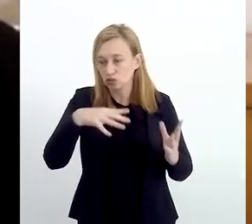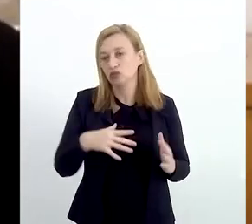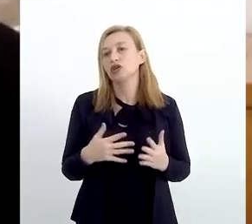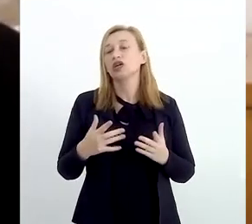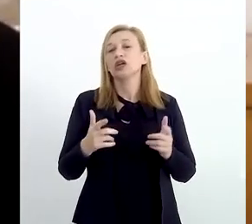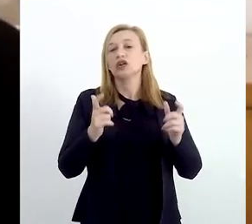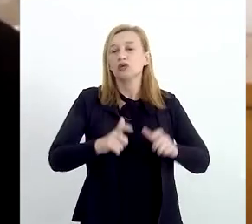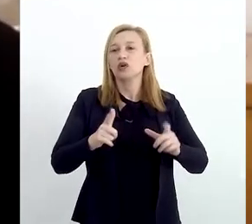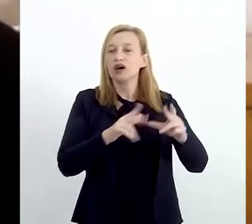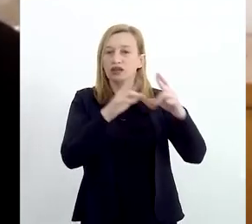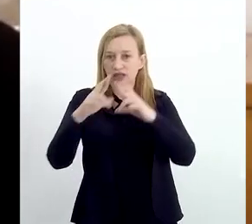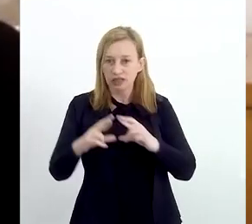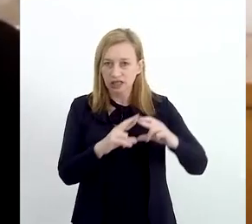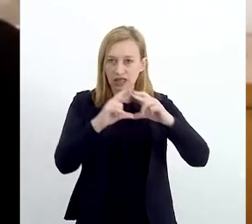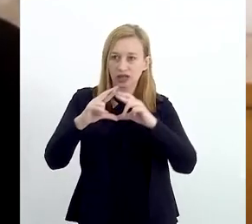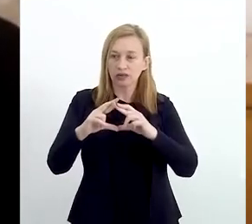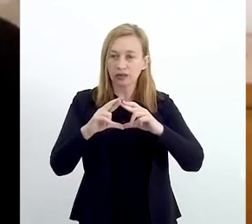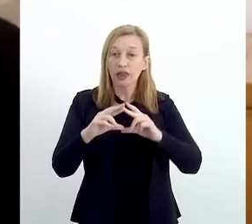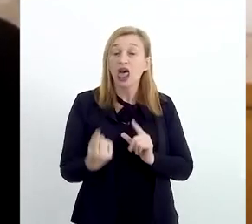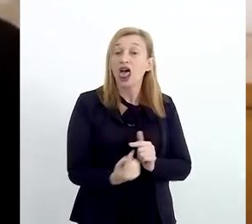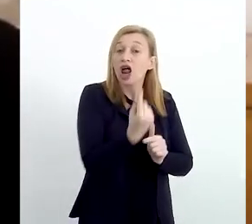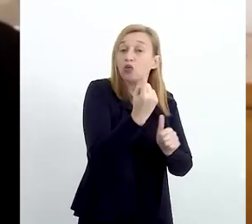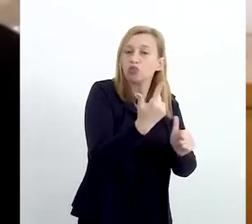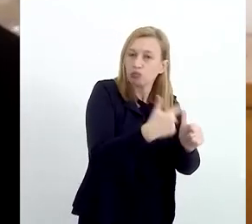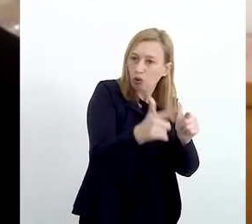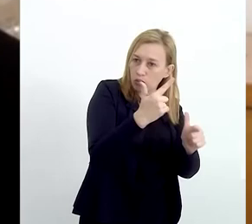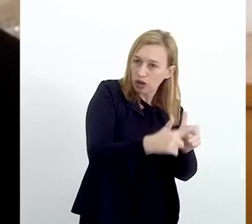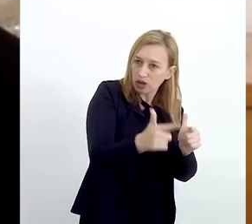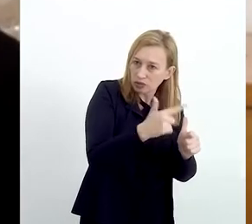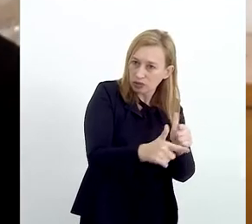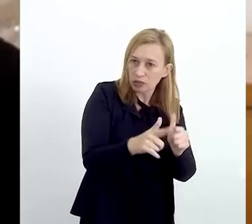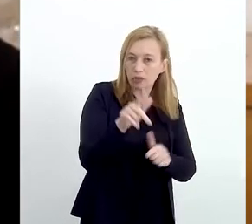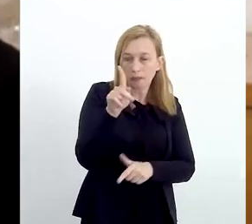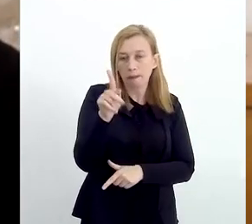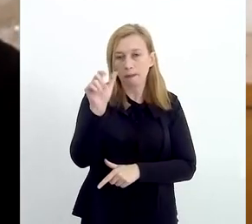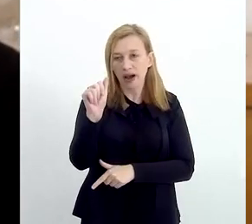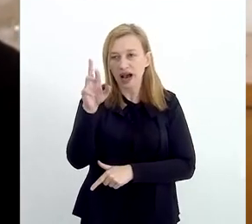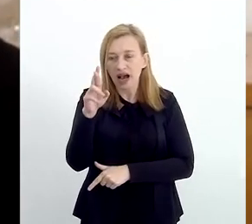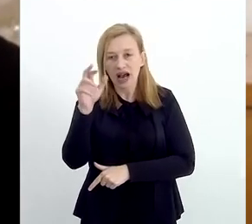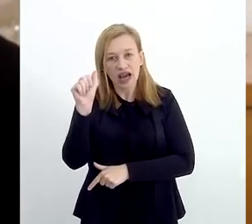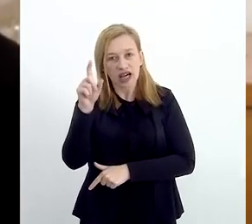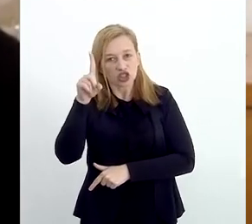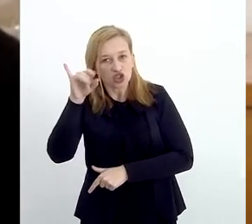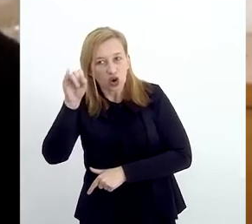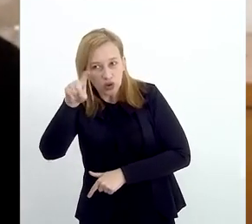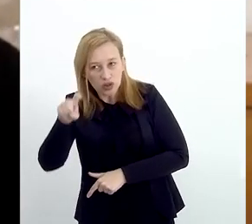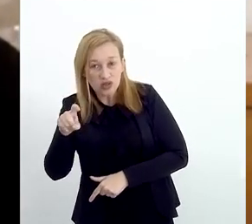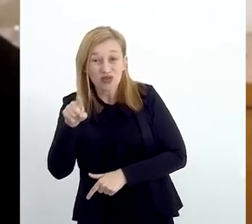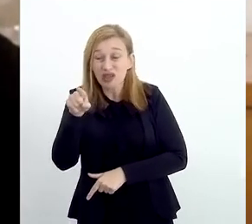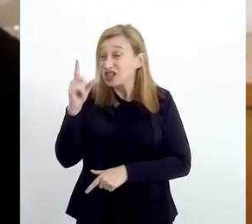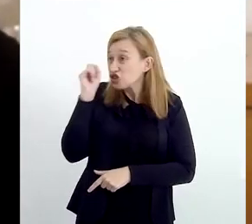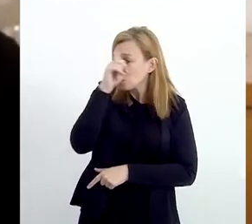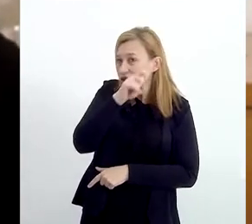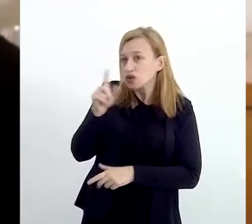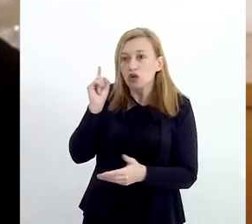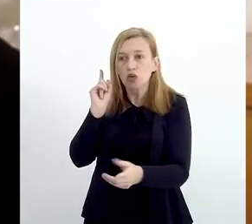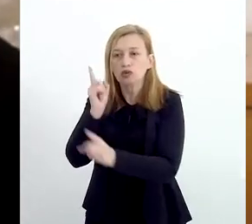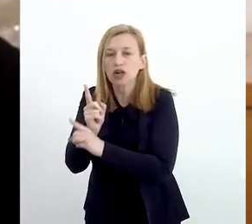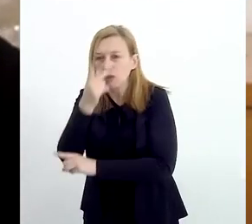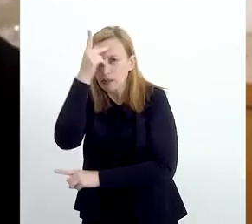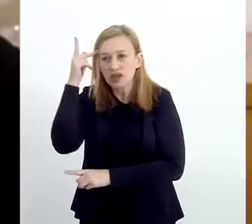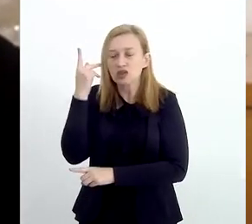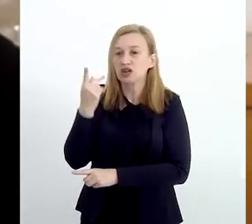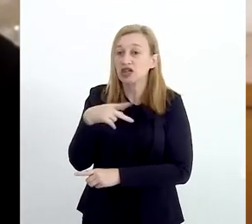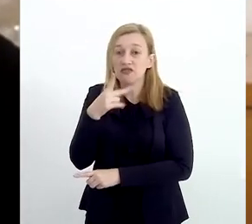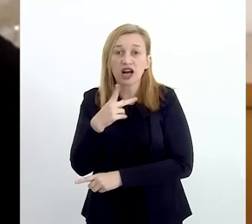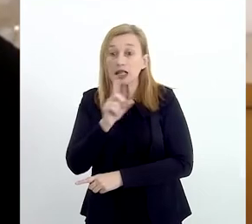está a questão da reciclagem. A reciclagem é um desses problemas de um certo paradoxo, porque você dificilmente vai encontrar